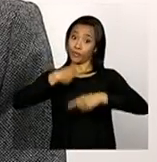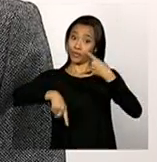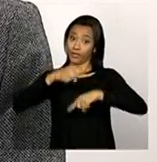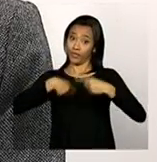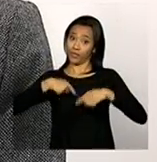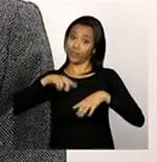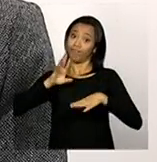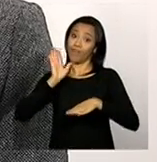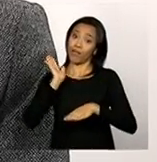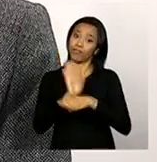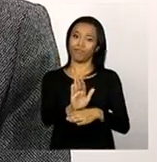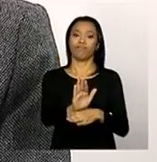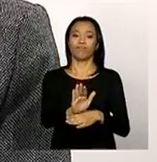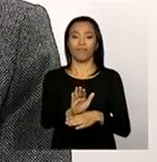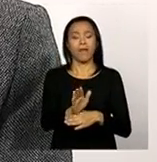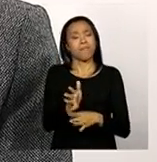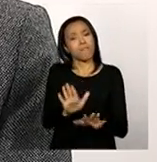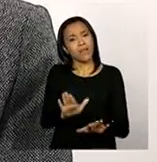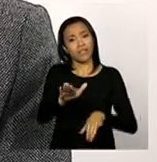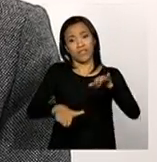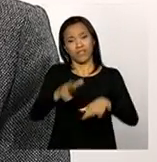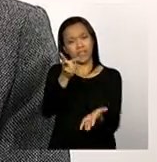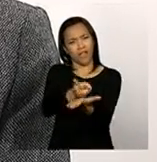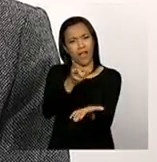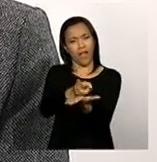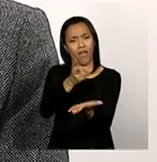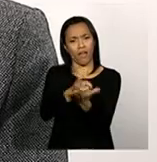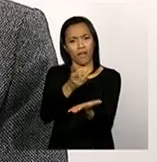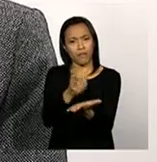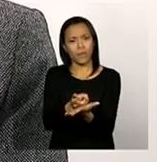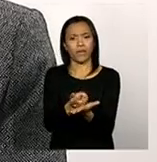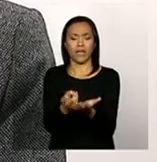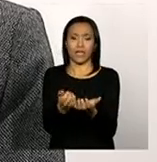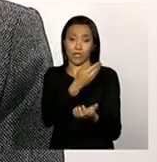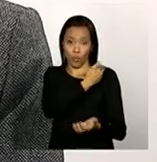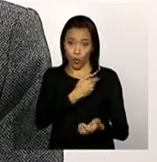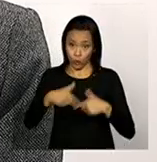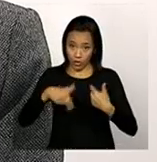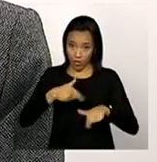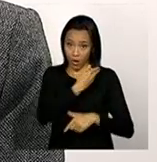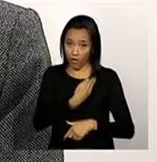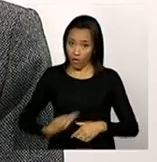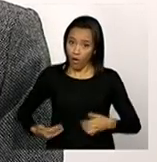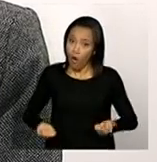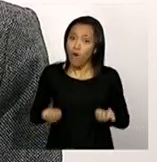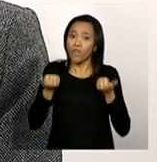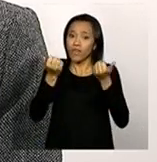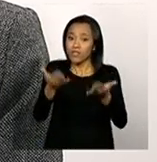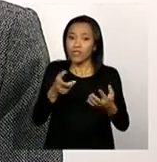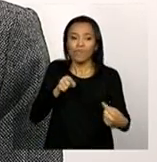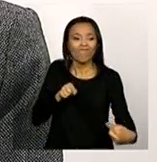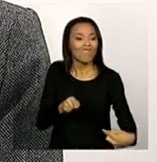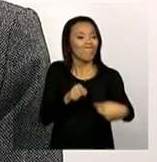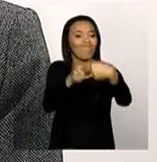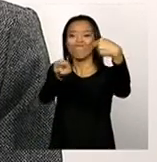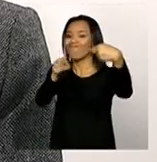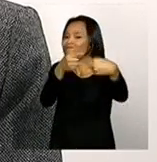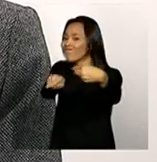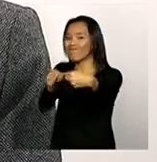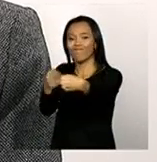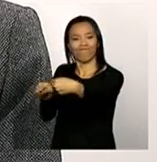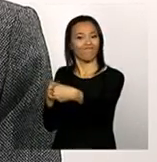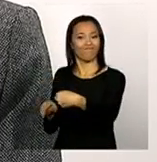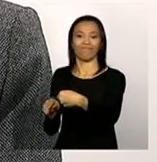Mas nem sempre essas entregas feitas pelo Estado estão realmente adequadas às necessidades da população.